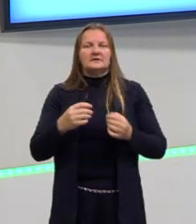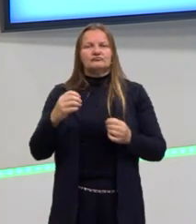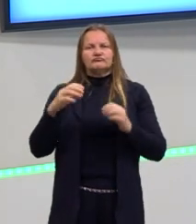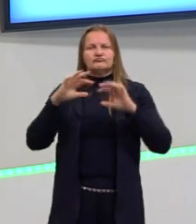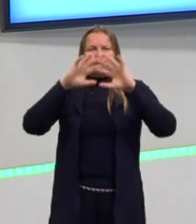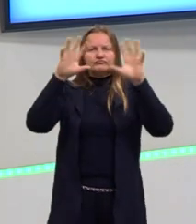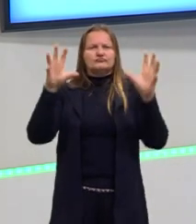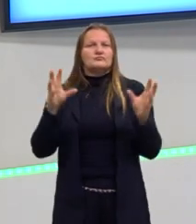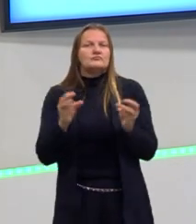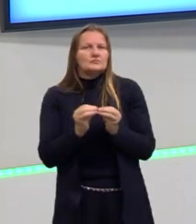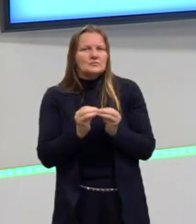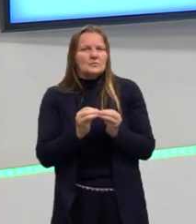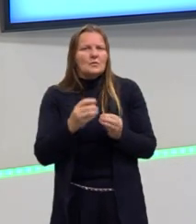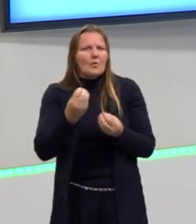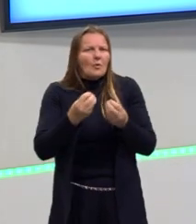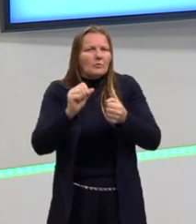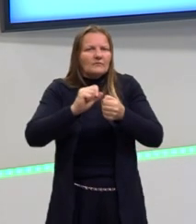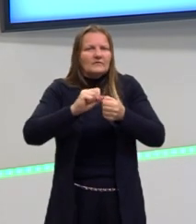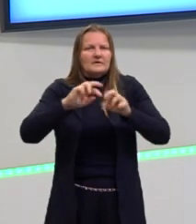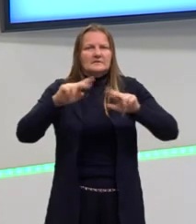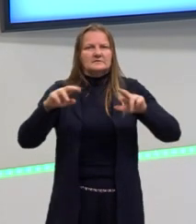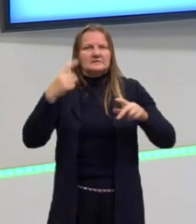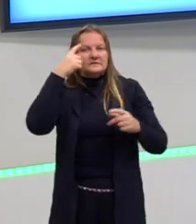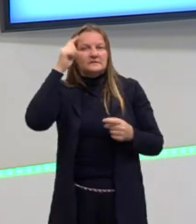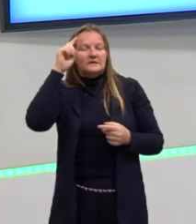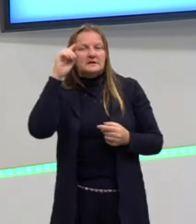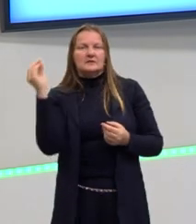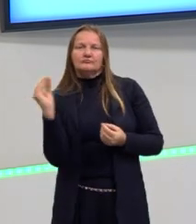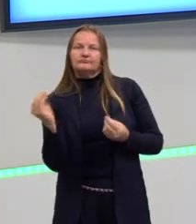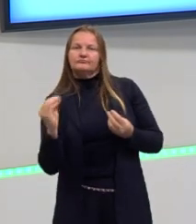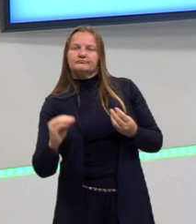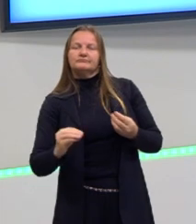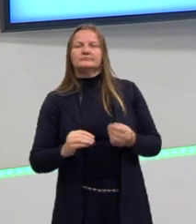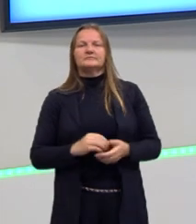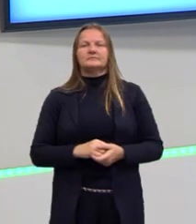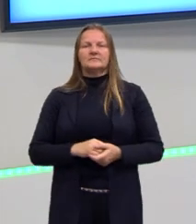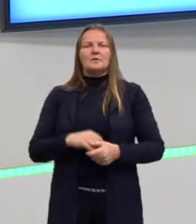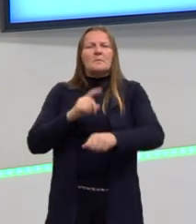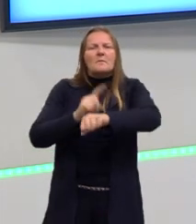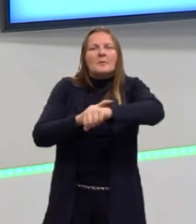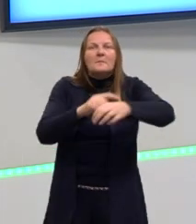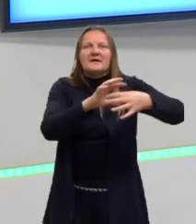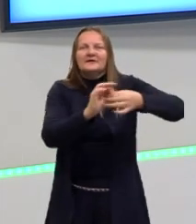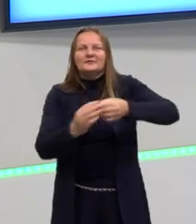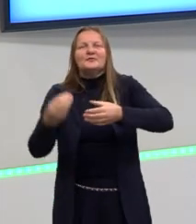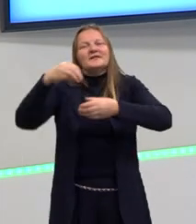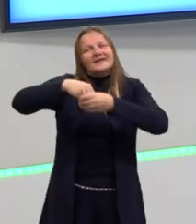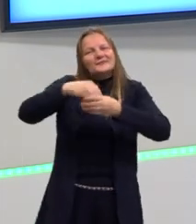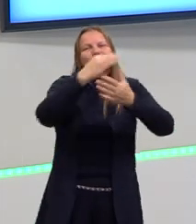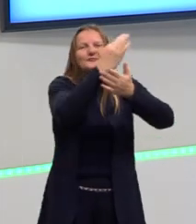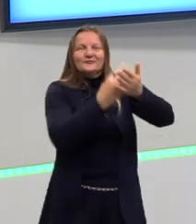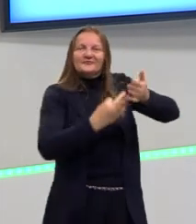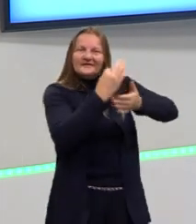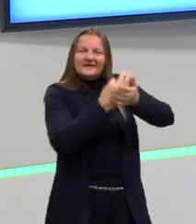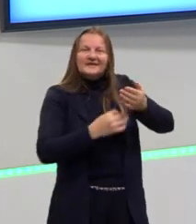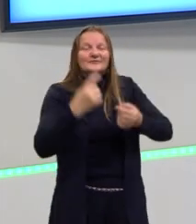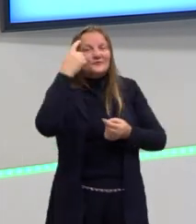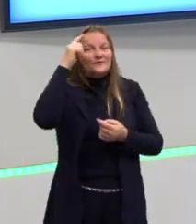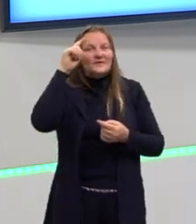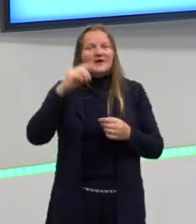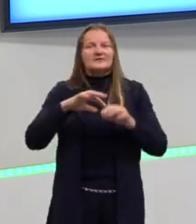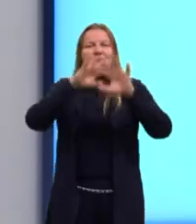a ideia de determinadas coisas, De determinados momentos dentro das frases. Ideias de